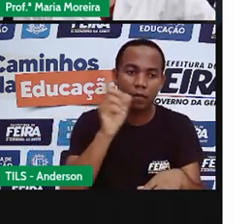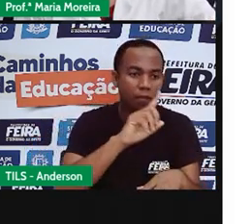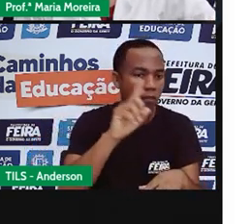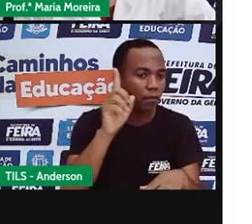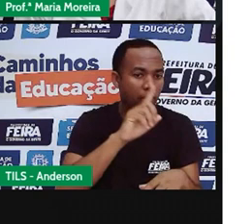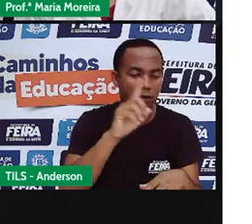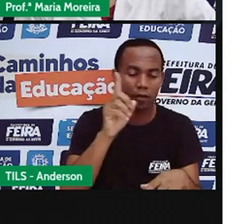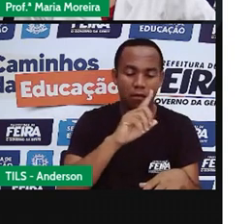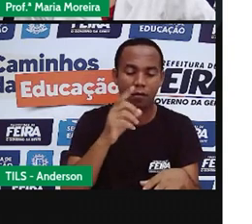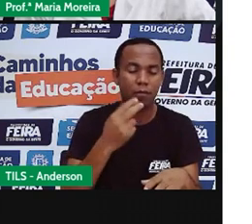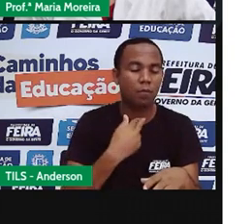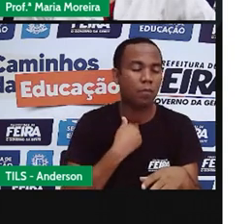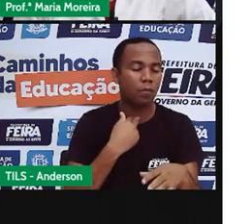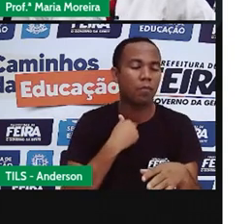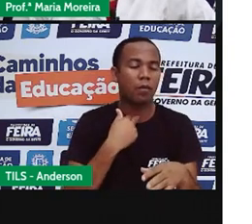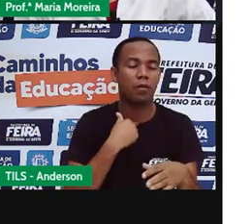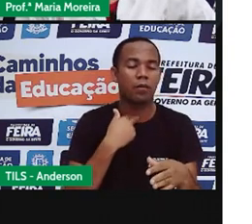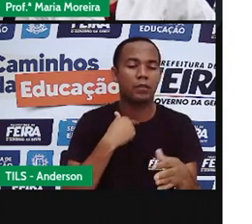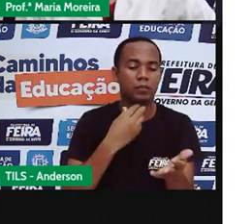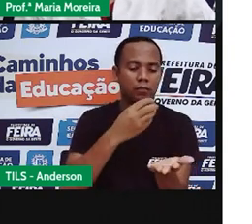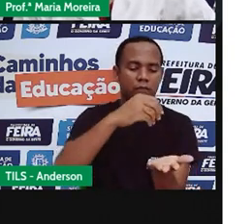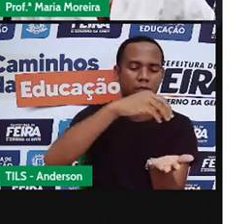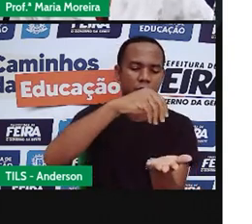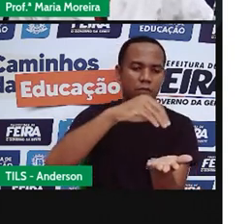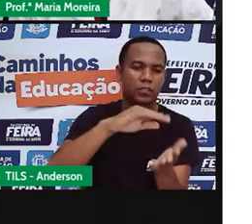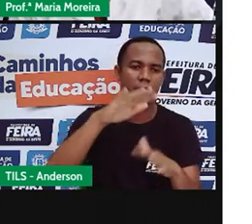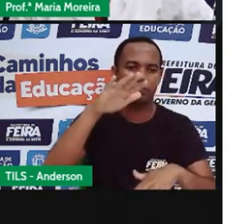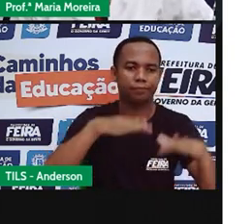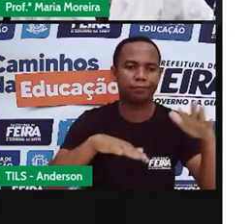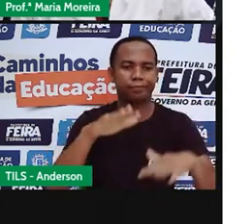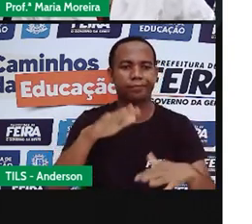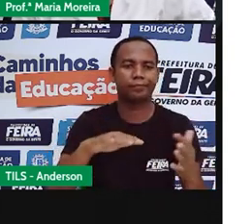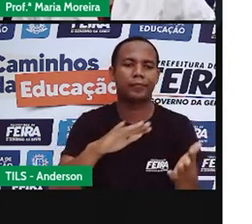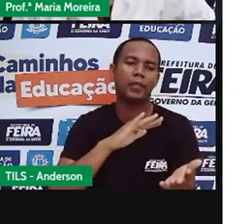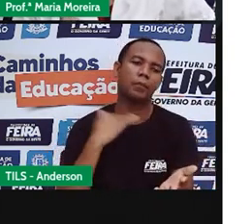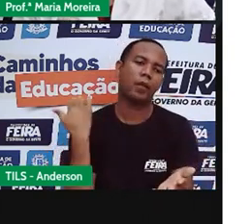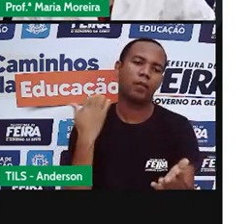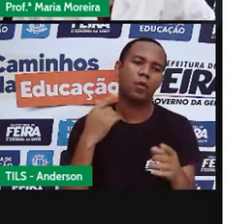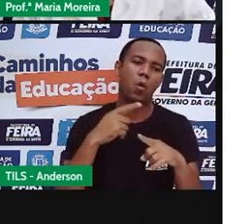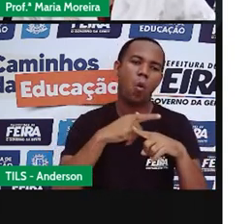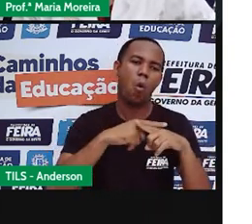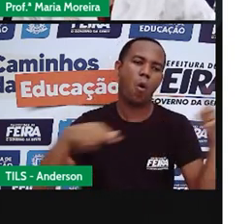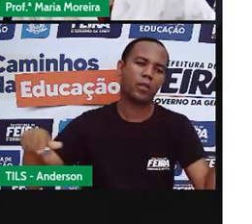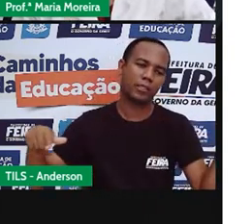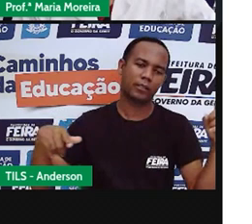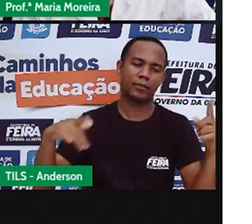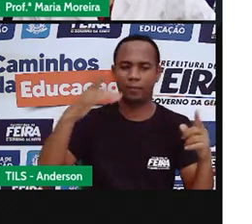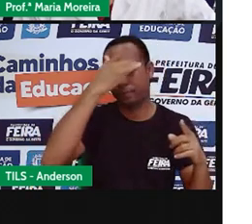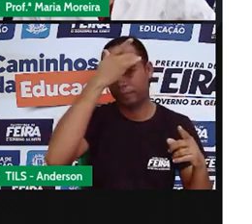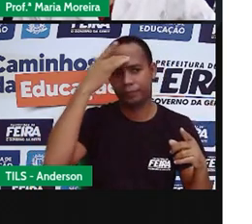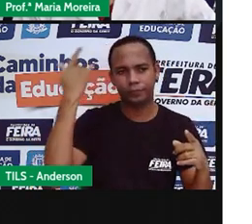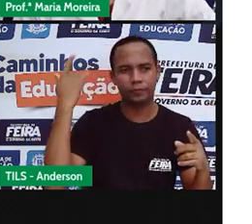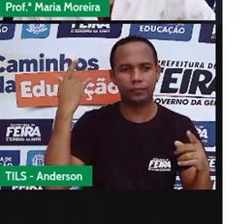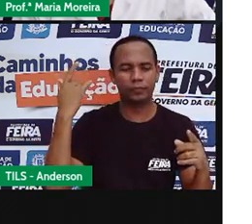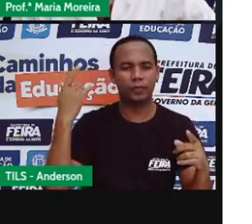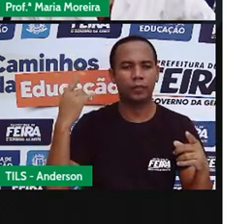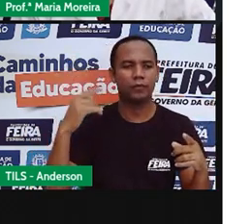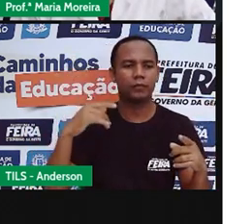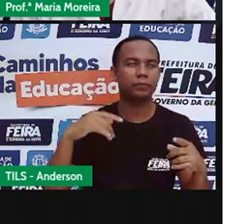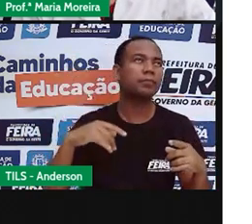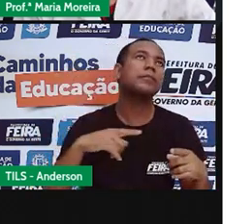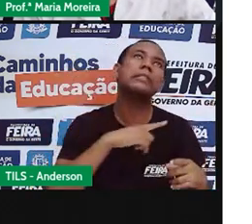a morte de algumas pessoas. Porque quando você temperar a linha, ela pode cortar, né? Uma pessoa que estiver